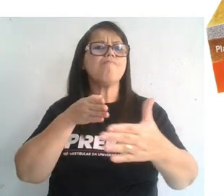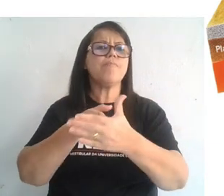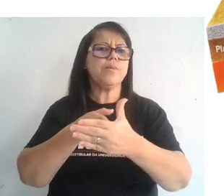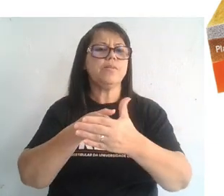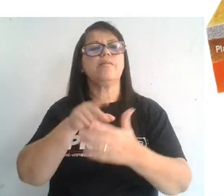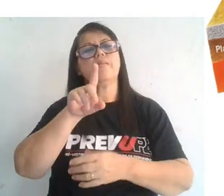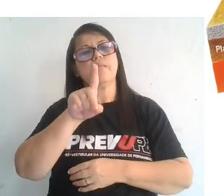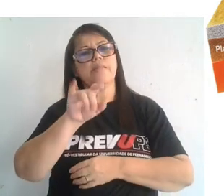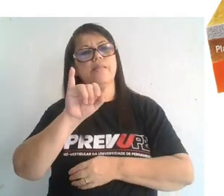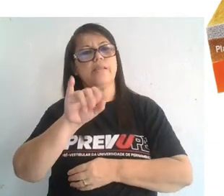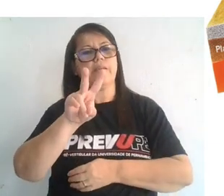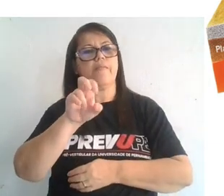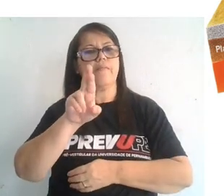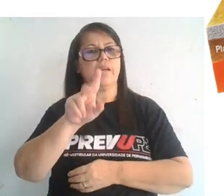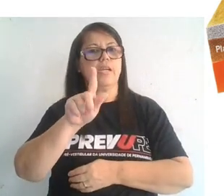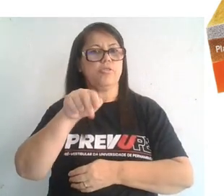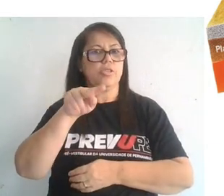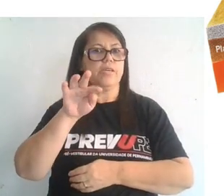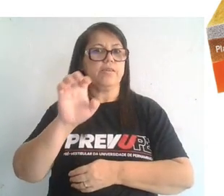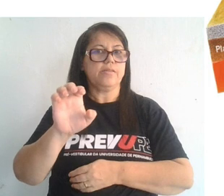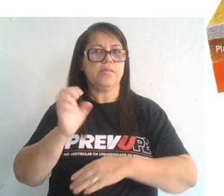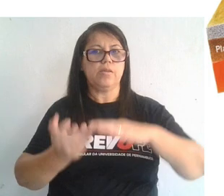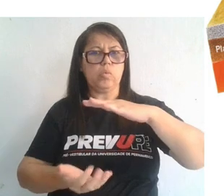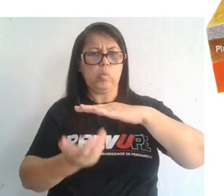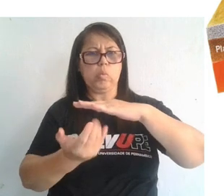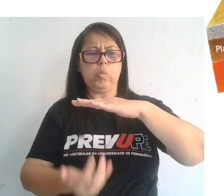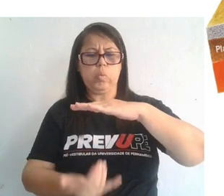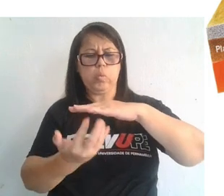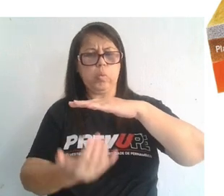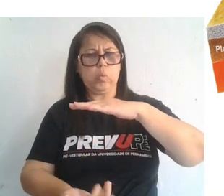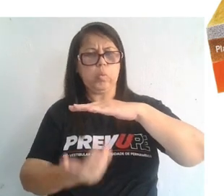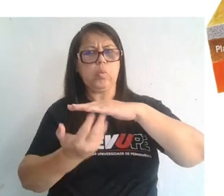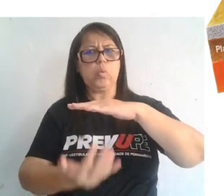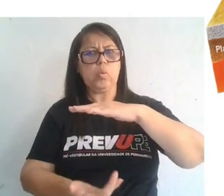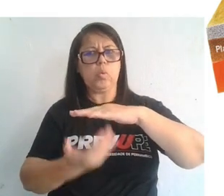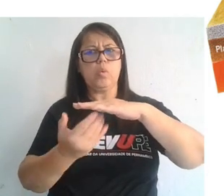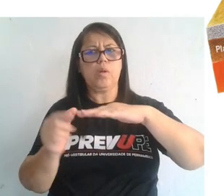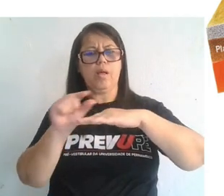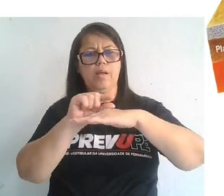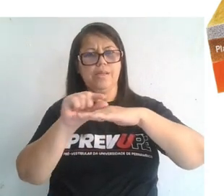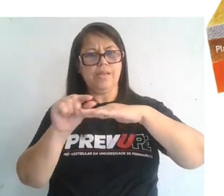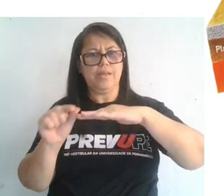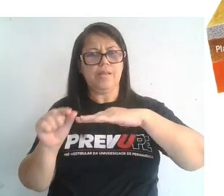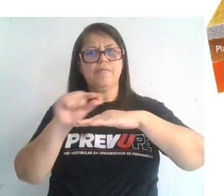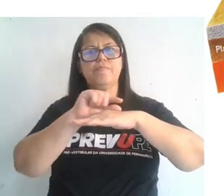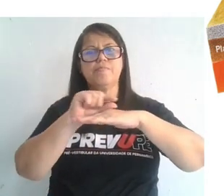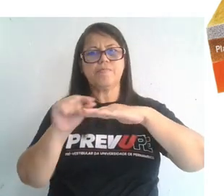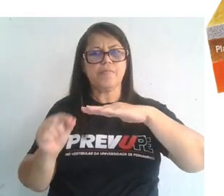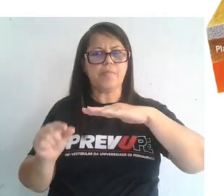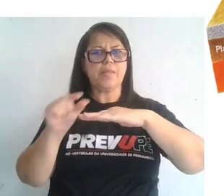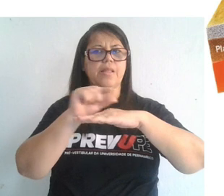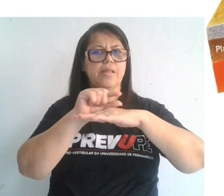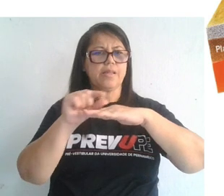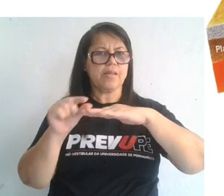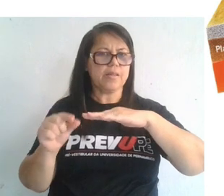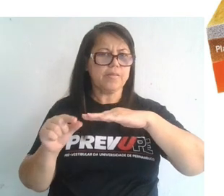divergente. Aqui tem a, como a gente chama, bocão de fogão, vai aquecendo essa crosta, essa placa litosférica, e ela